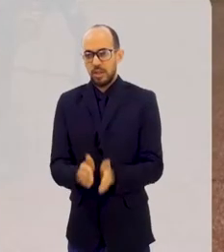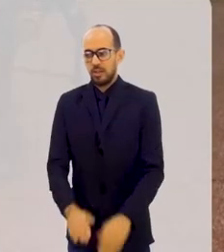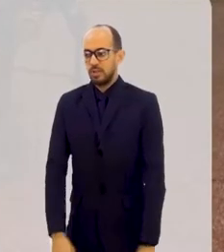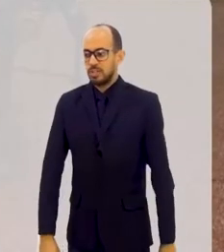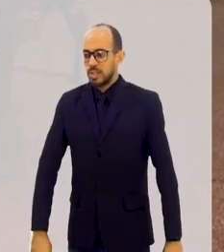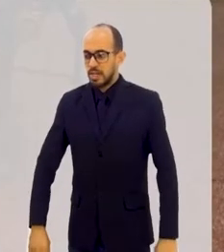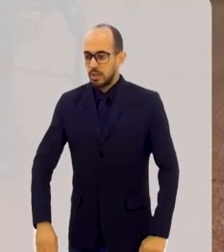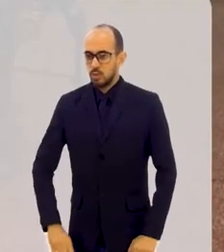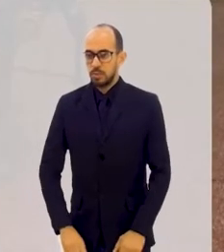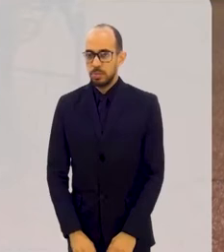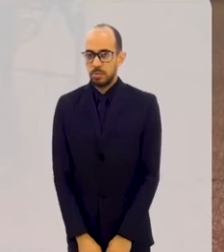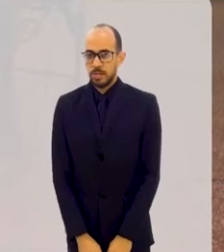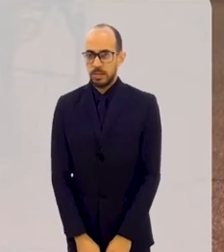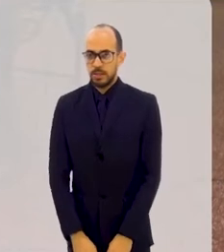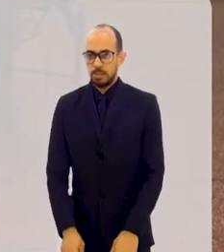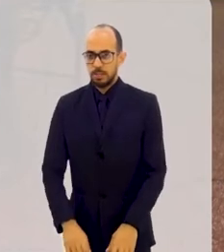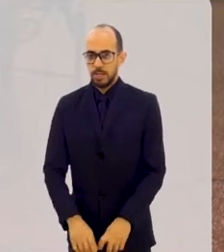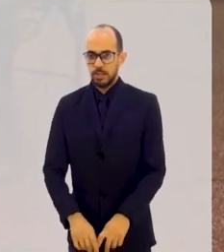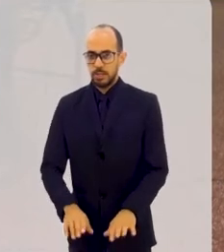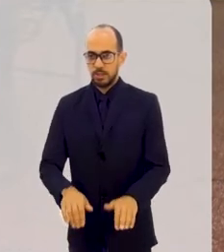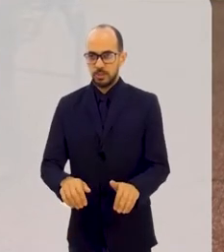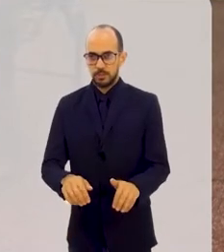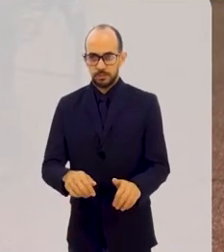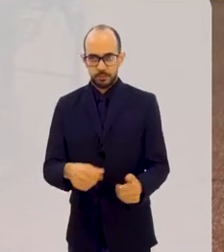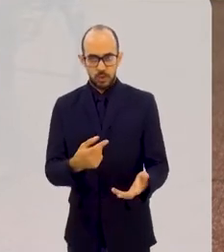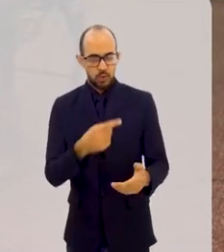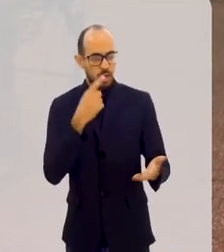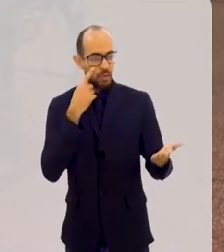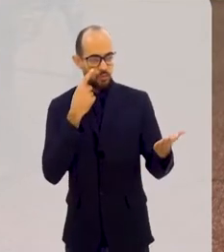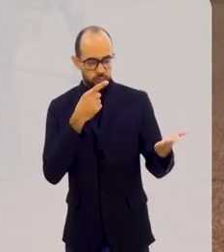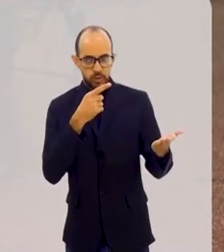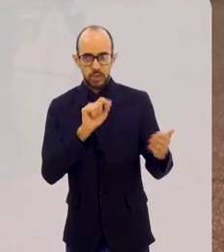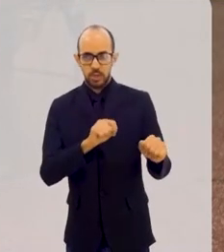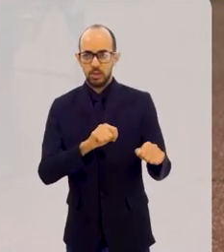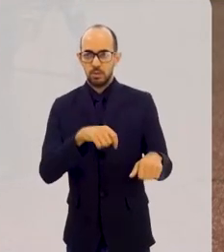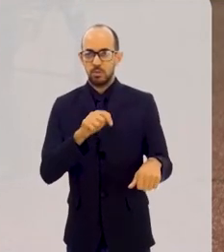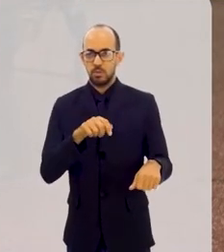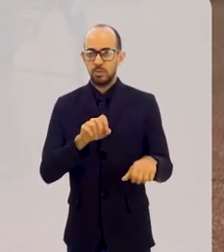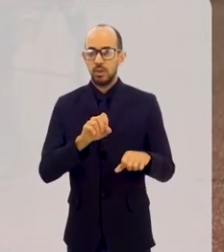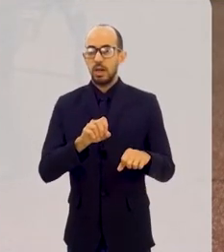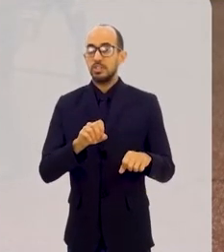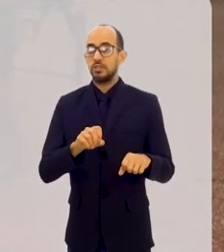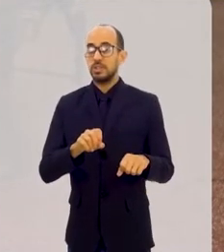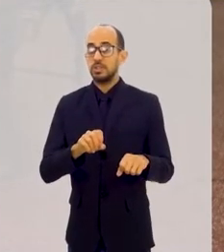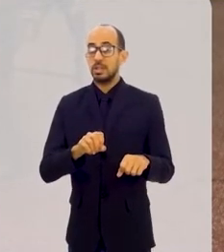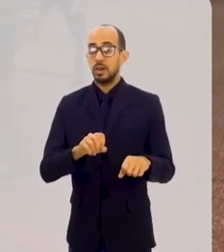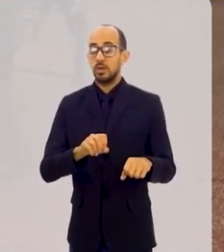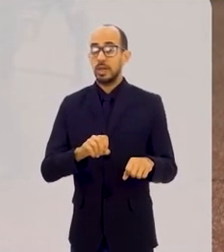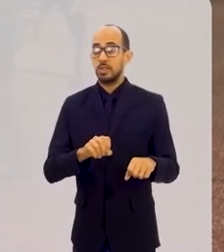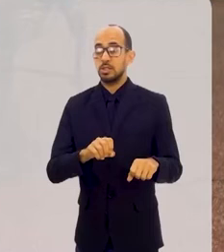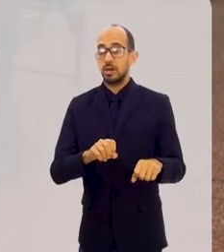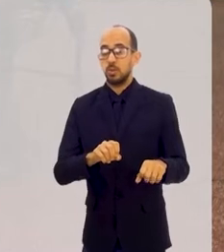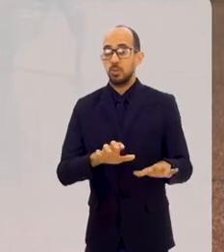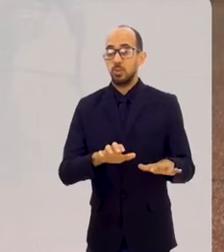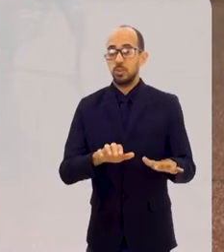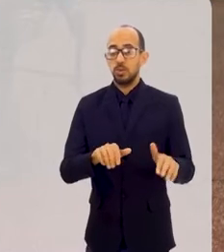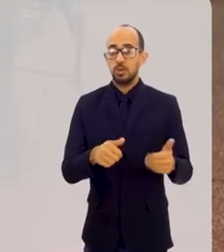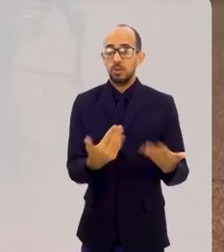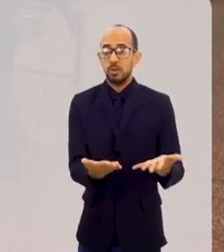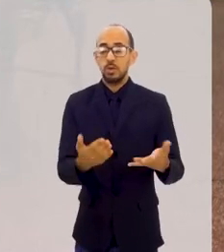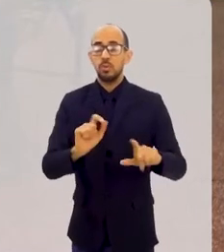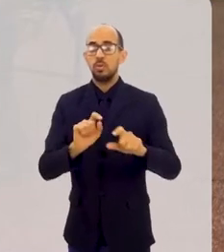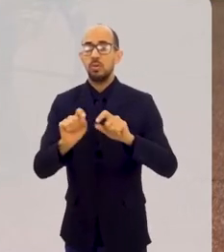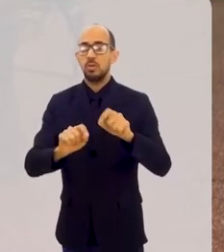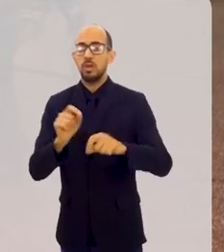Sabe, uma vez eu vi uma palavra do Papa Francisco, que eu gosto muito, as pessoas criticam por